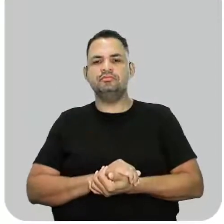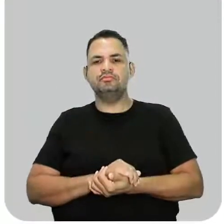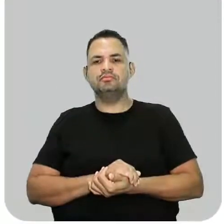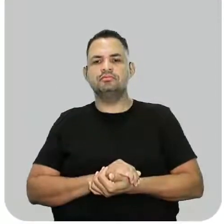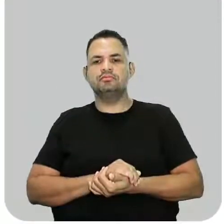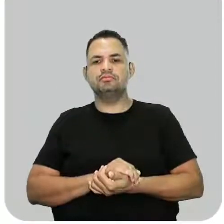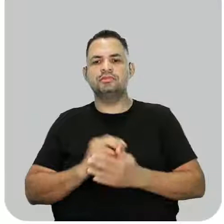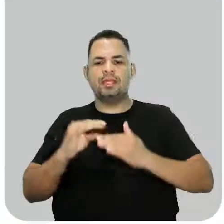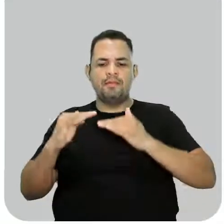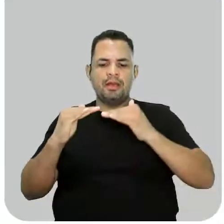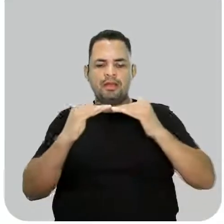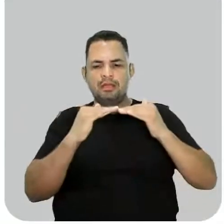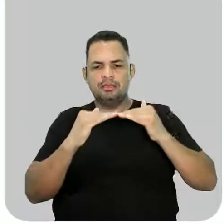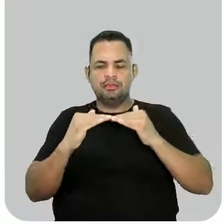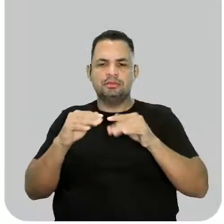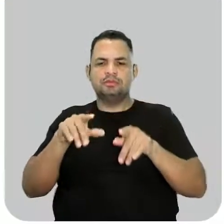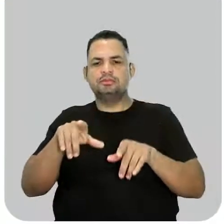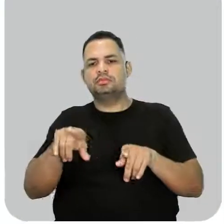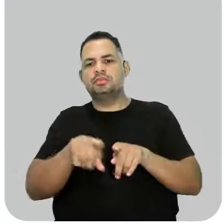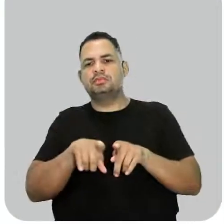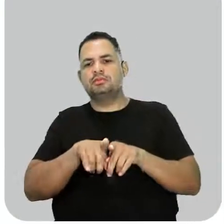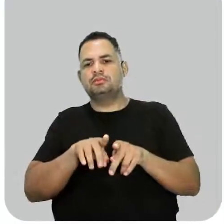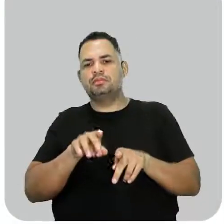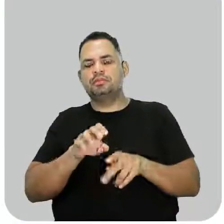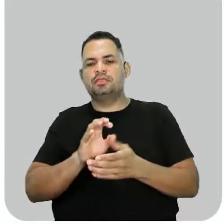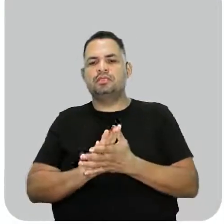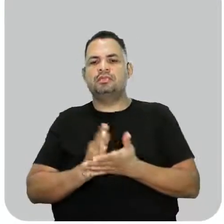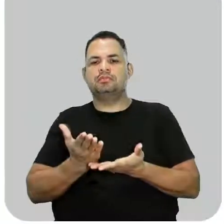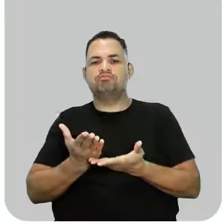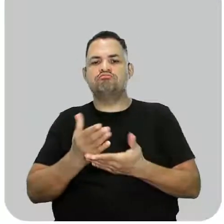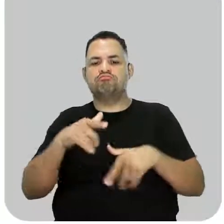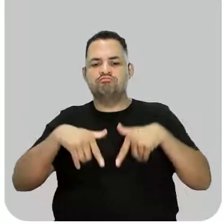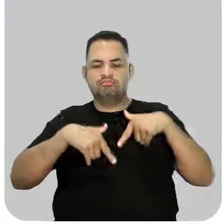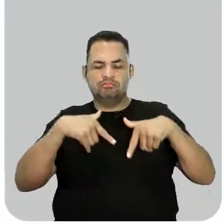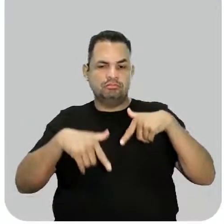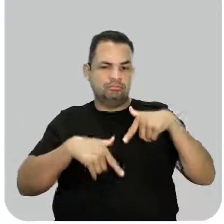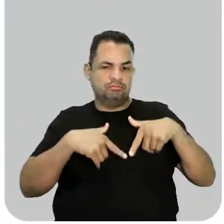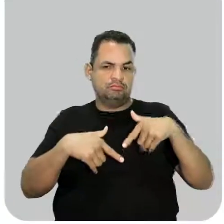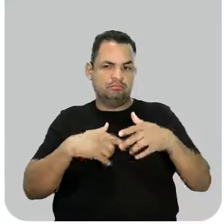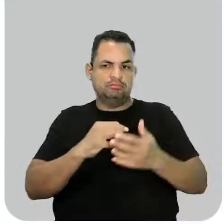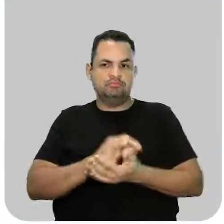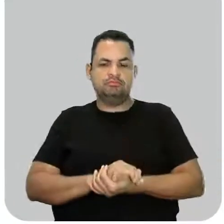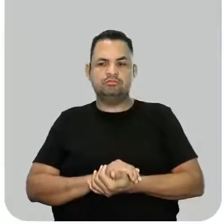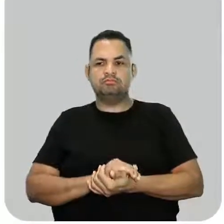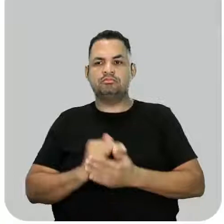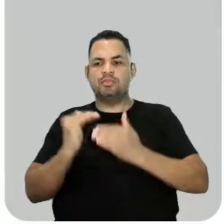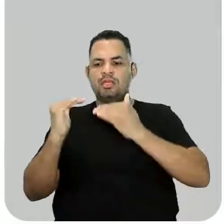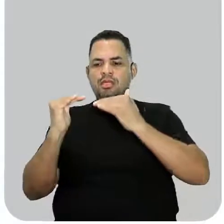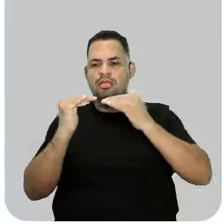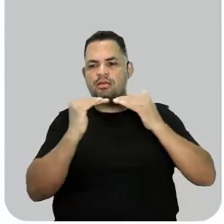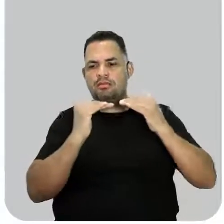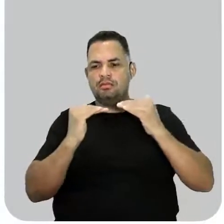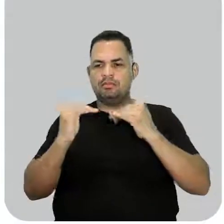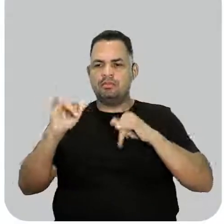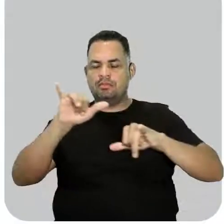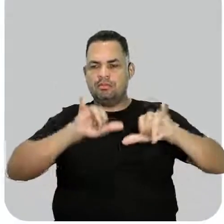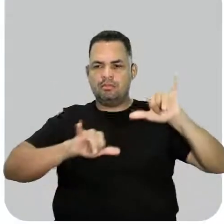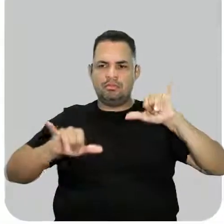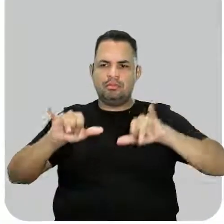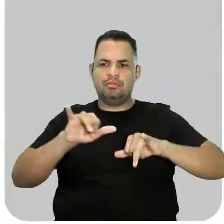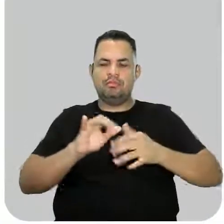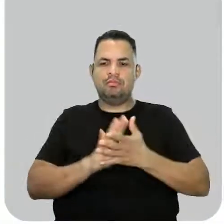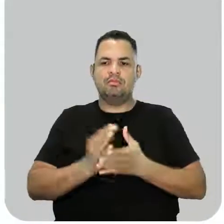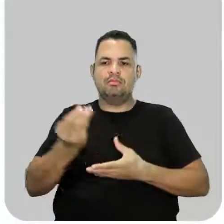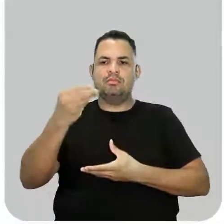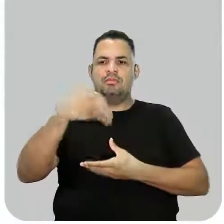entalpia padrão. Nós temos a entropia também, que é trabalhado. Equilíbrio químico, e aí